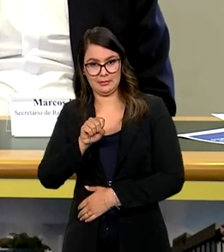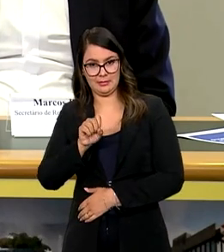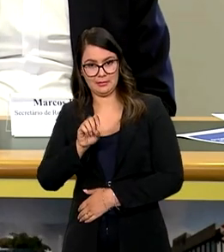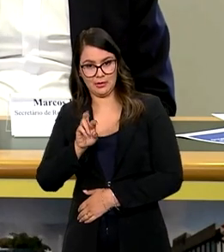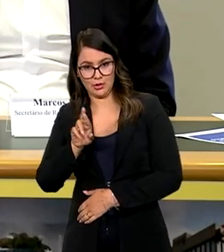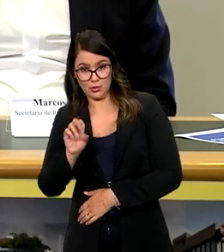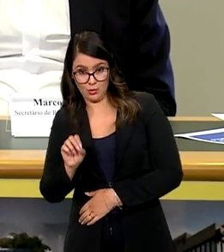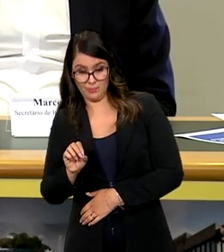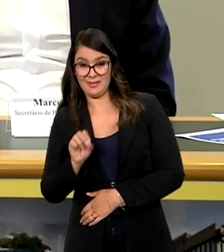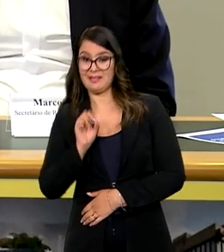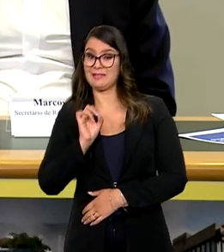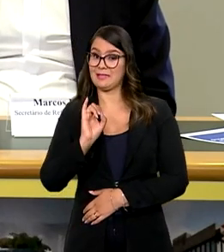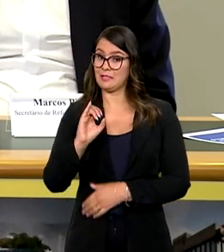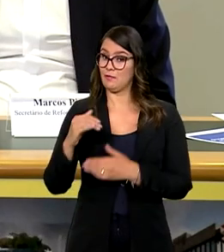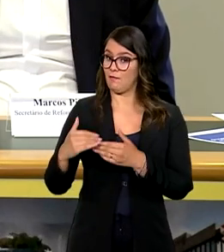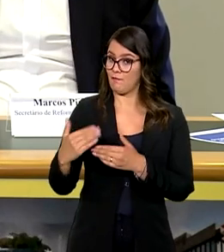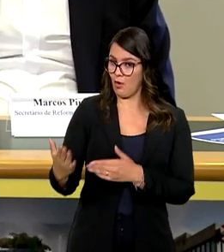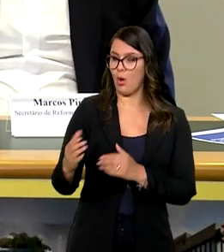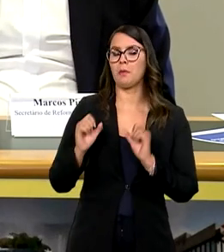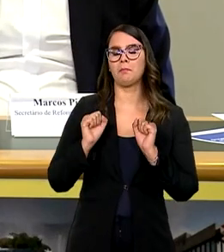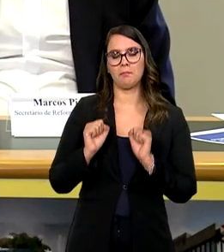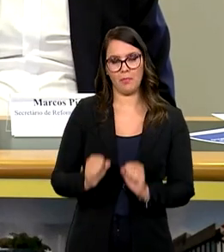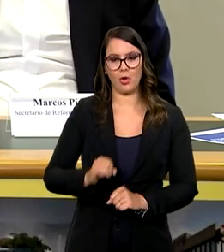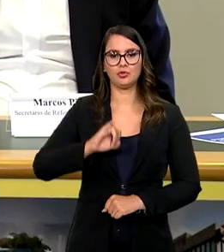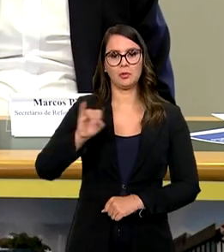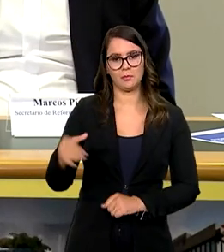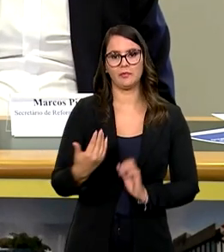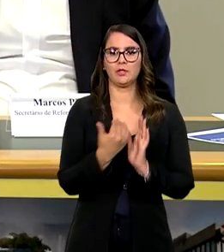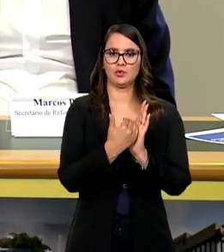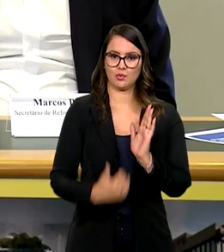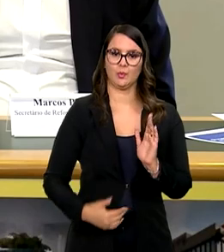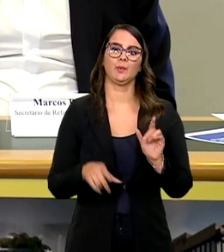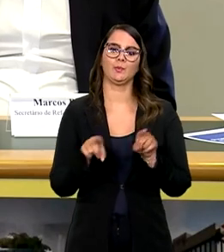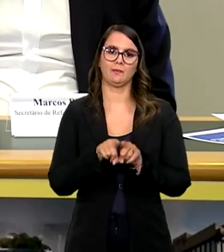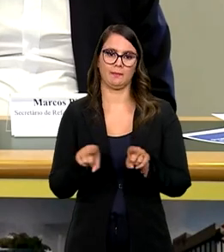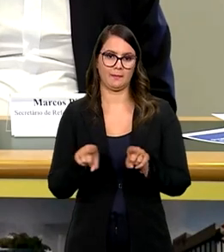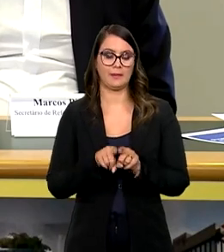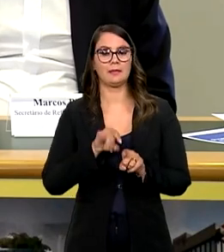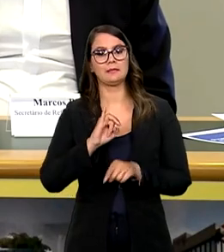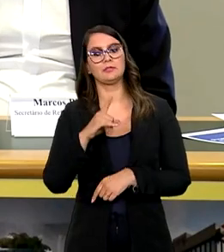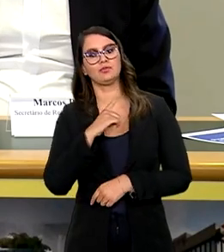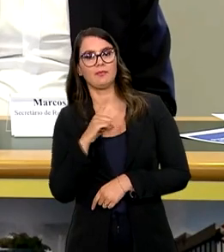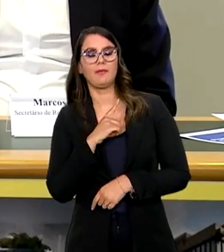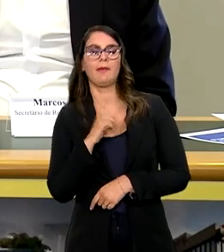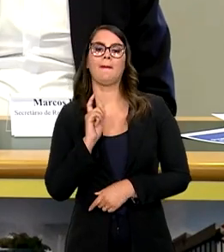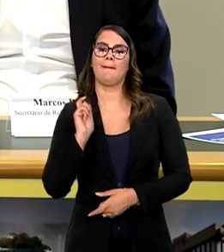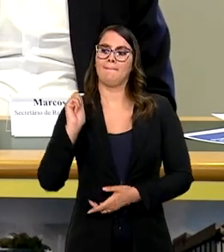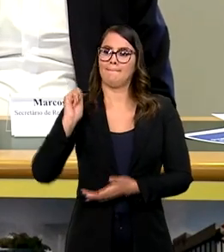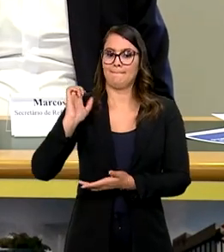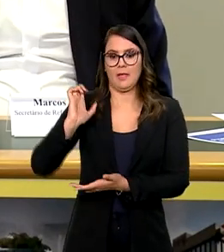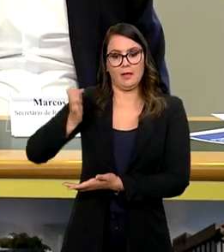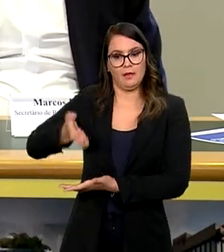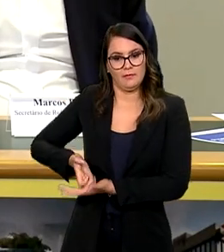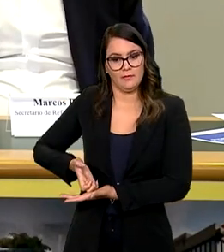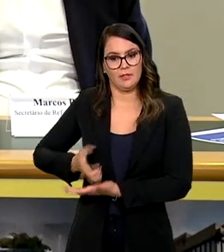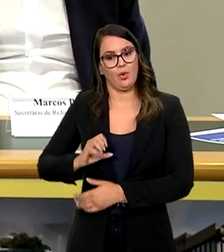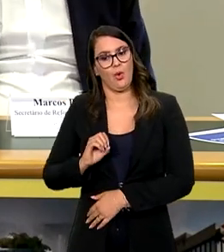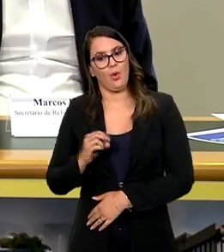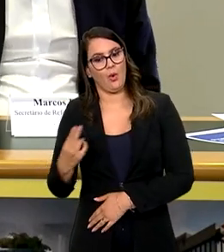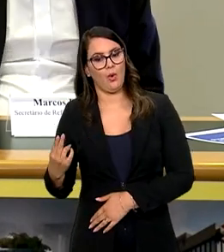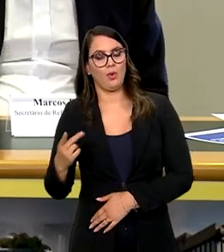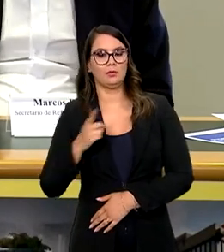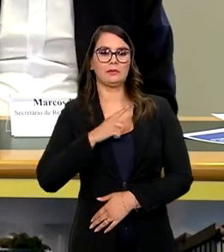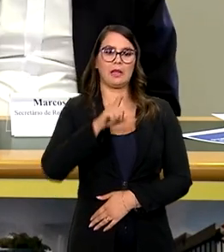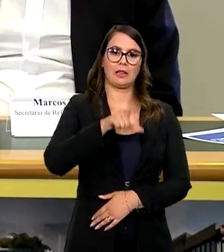desse padrão, você também vai poder se valer dos descontos, obtendo ou pagando a vista, ou obtendo um